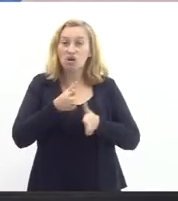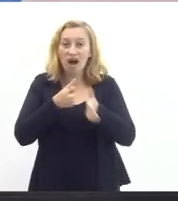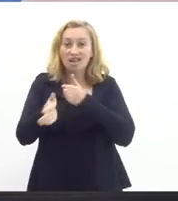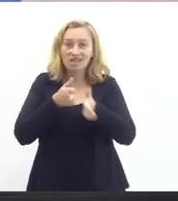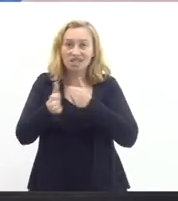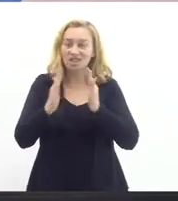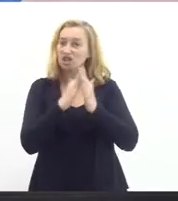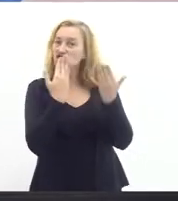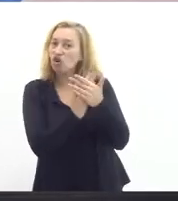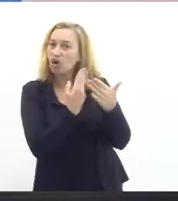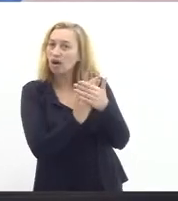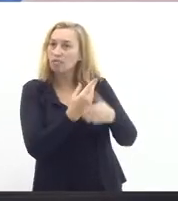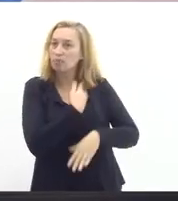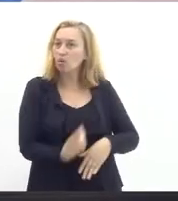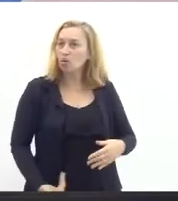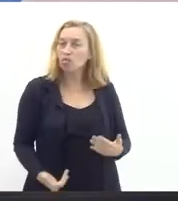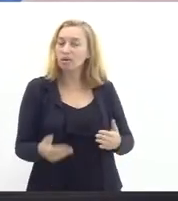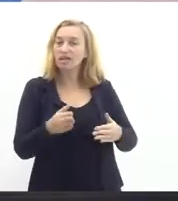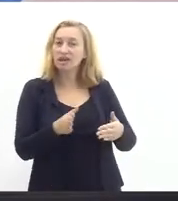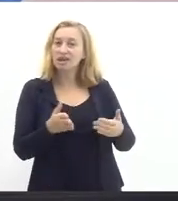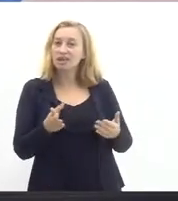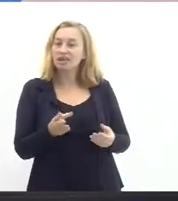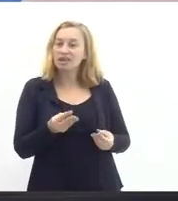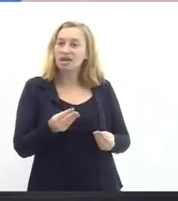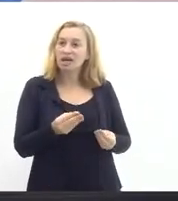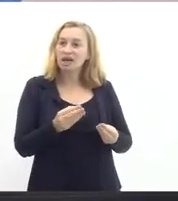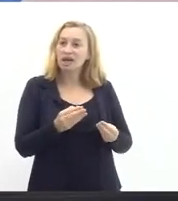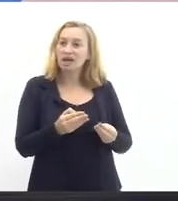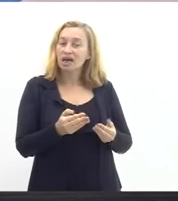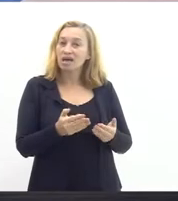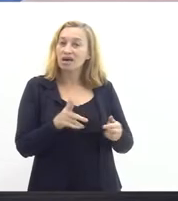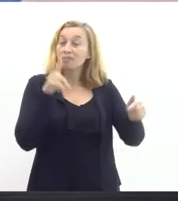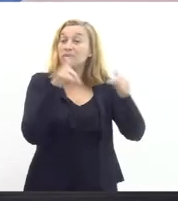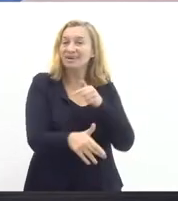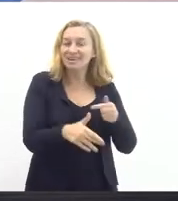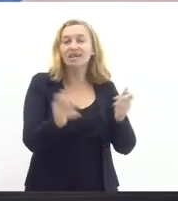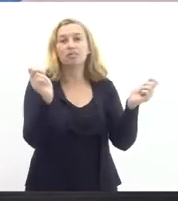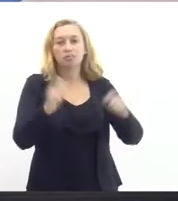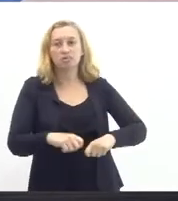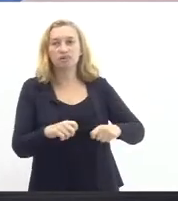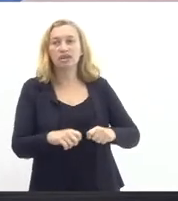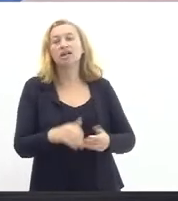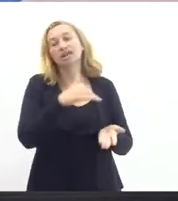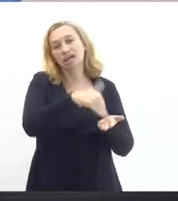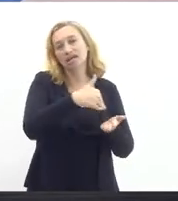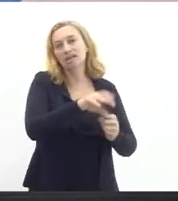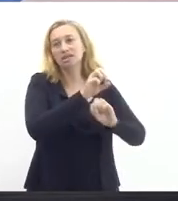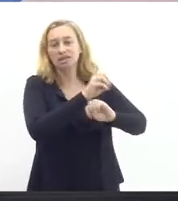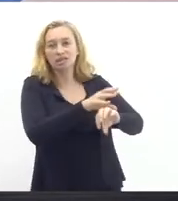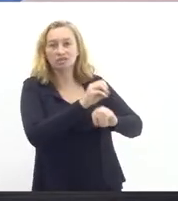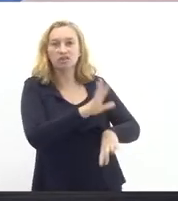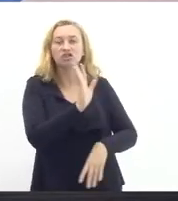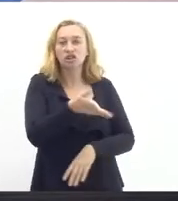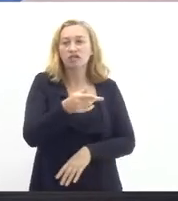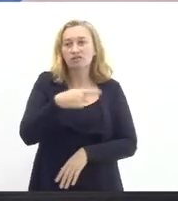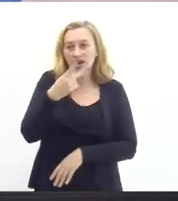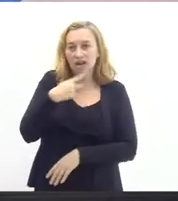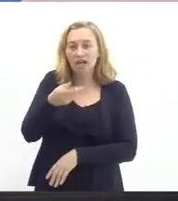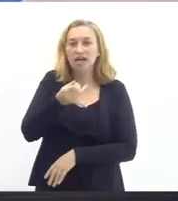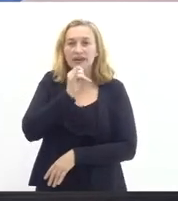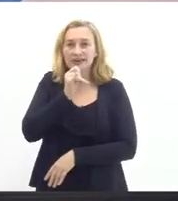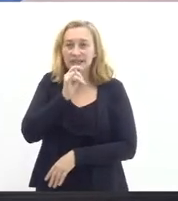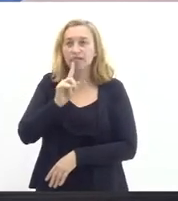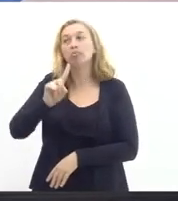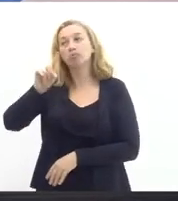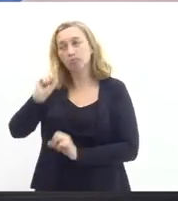escola pública a gente negar essa possibilidade e na Seduc dei esse exemplo do colégio Davi Capistano poderia dar vários